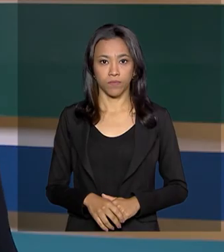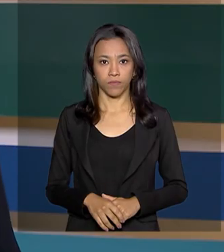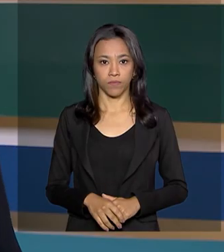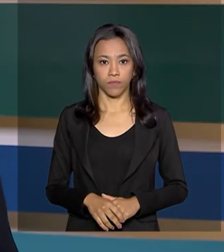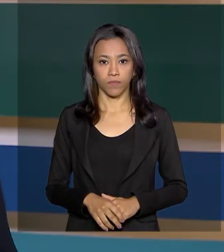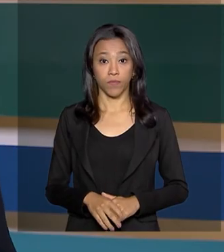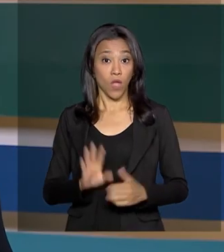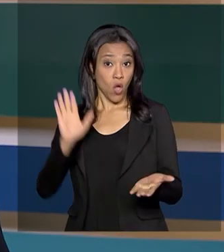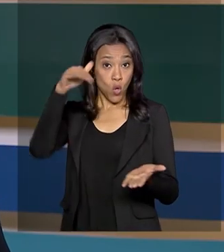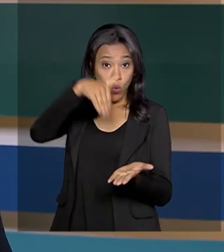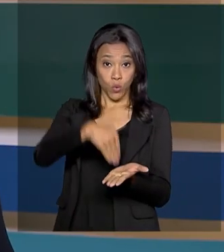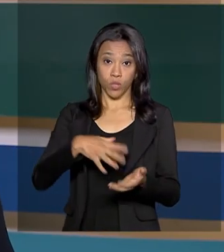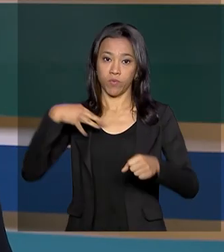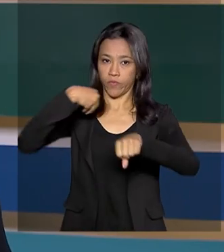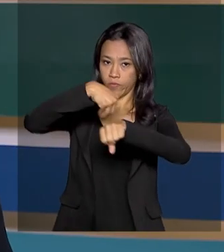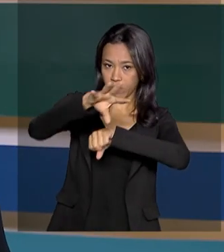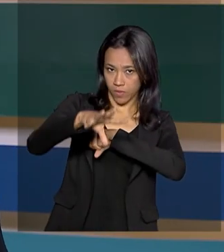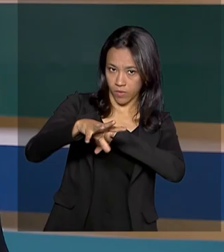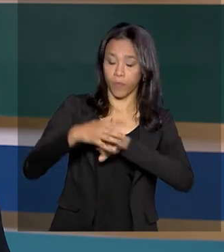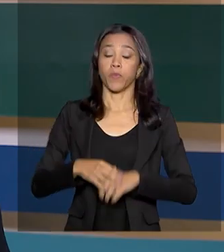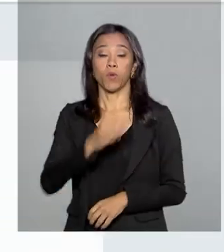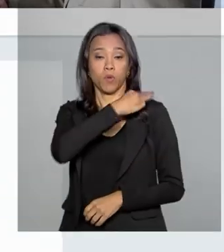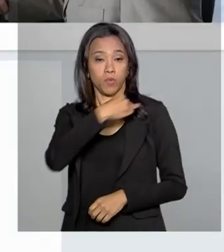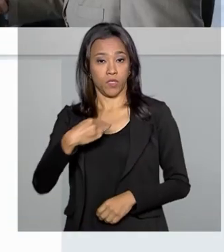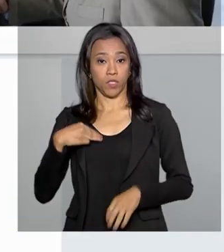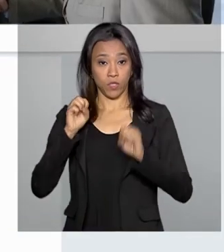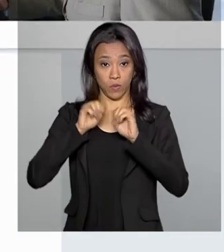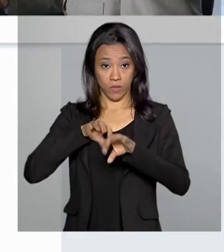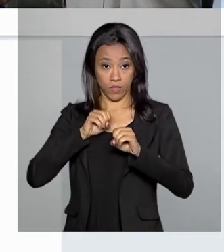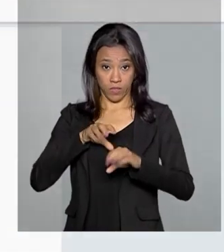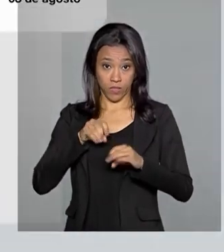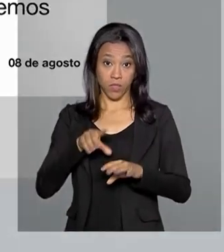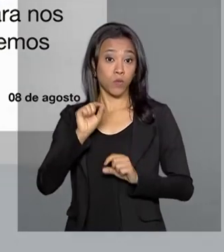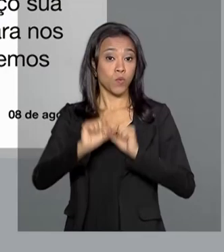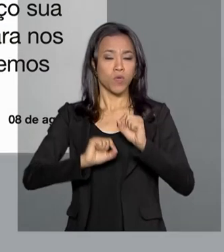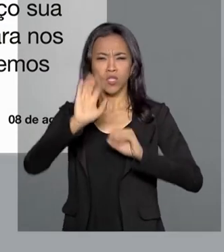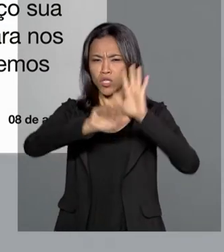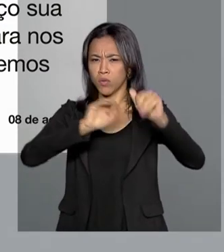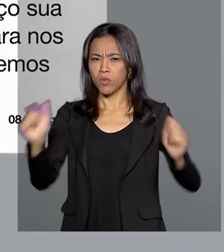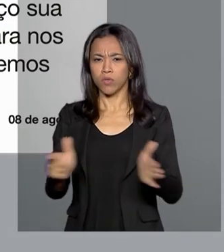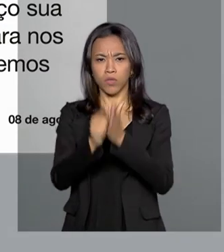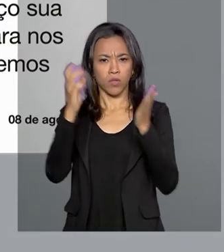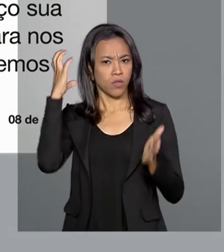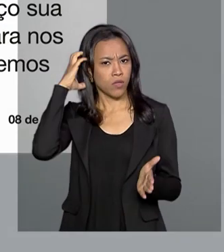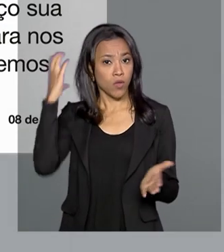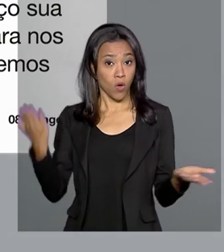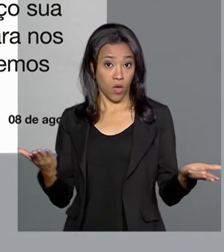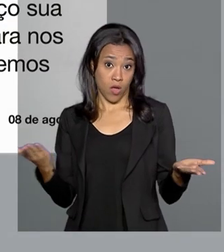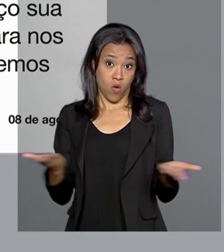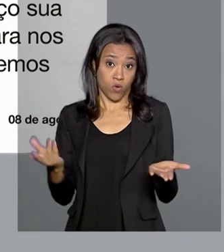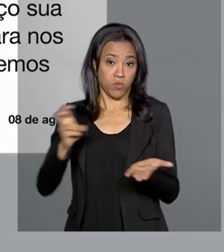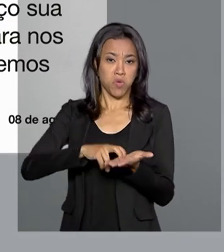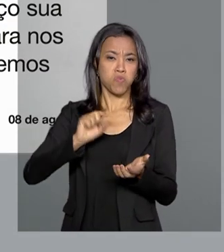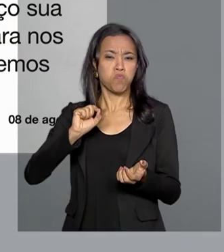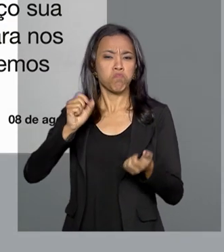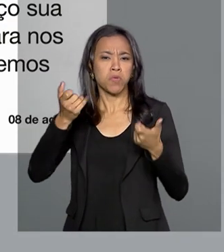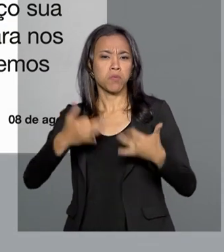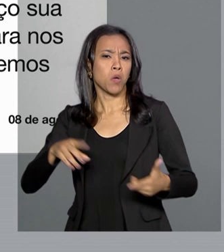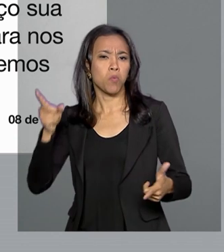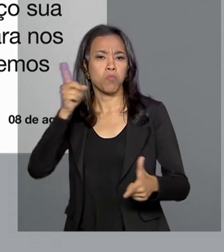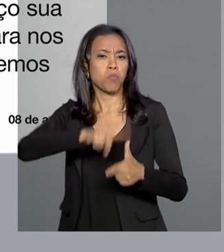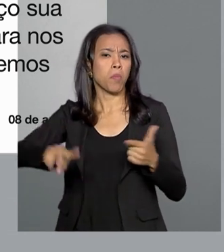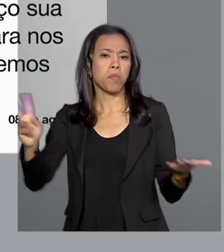E uma última notícia. ministro da Educação, Abraham Weintraub, convocou a imprensa agora pela manhã para falar sobre a